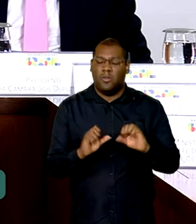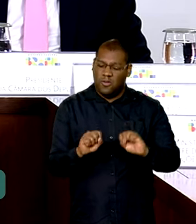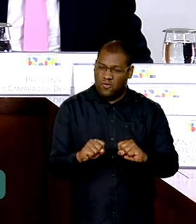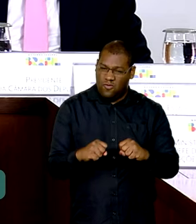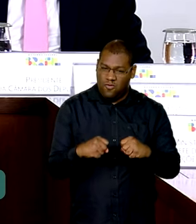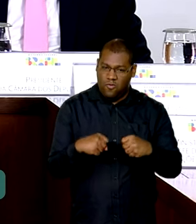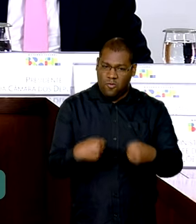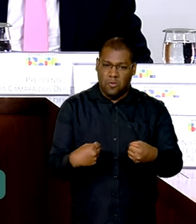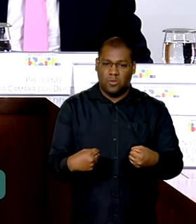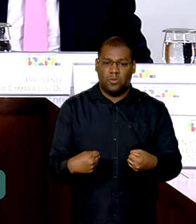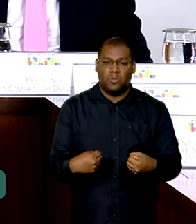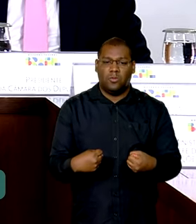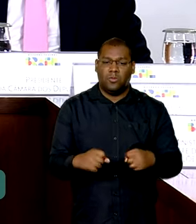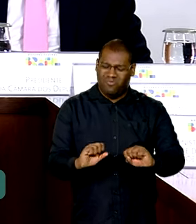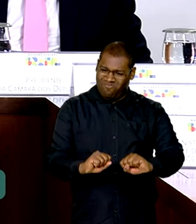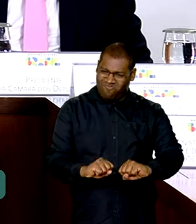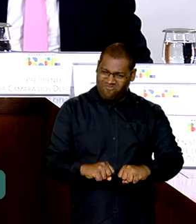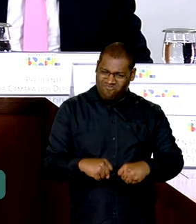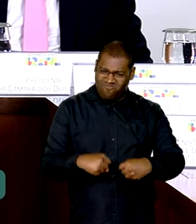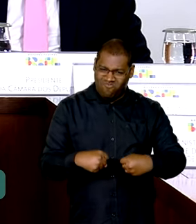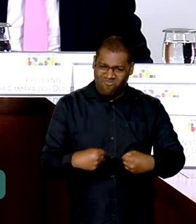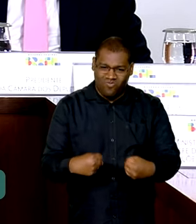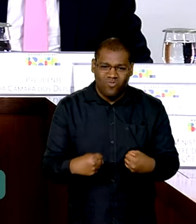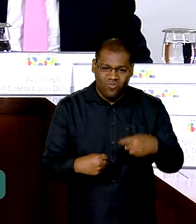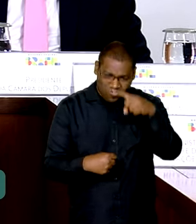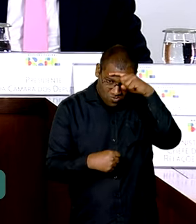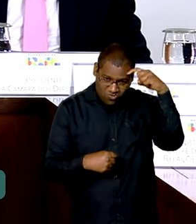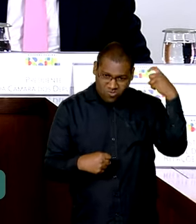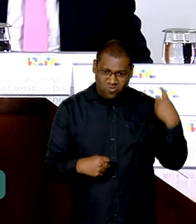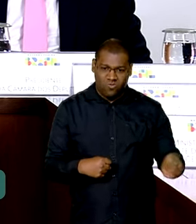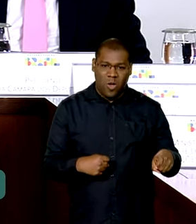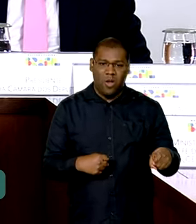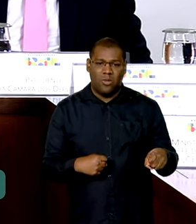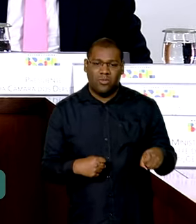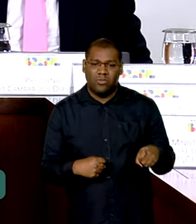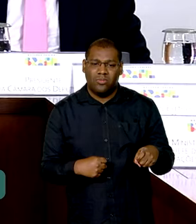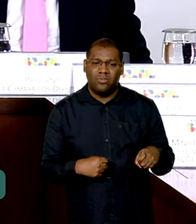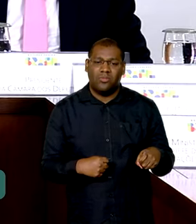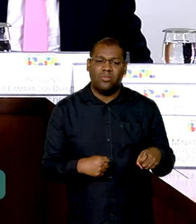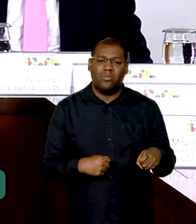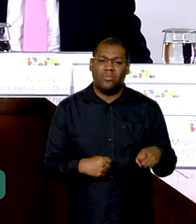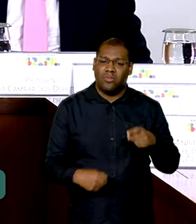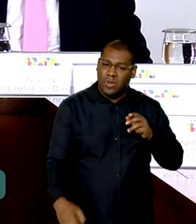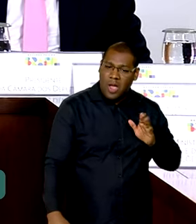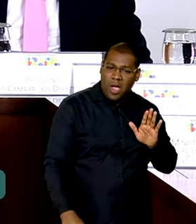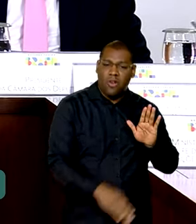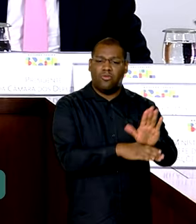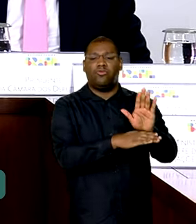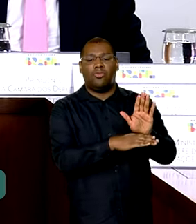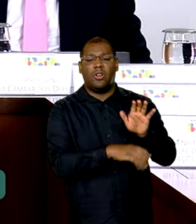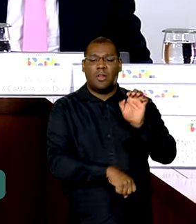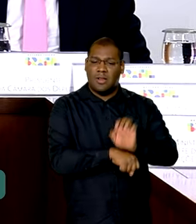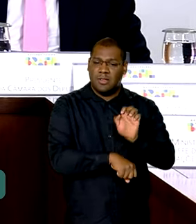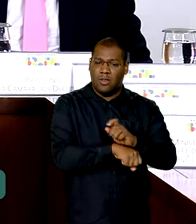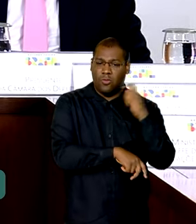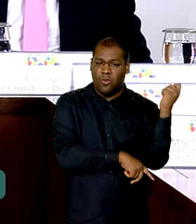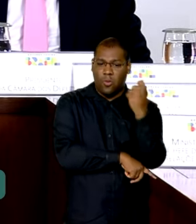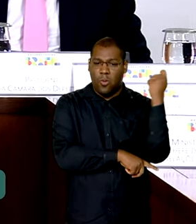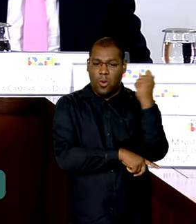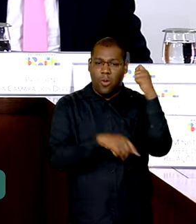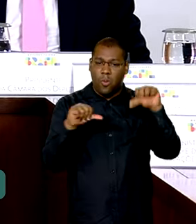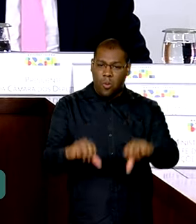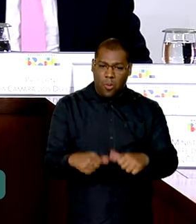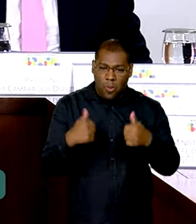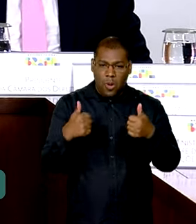o que estiver ao nosso alcance para que a gente contribua com a recuperação do Estado do Rio Grande do Sul,